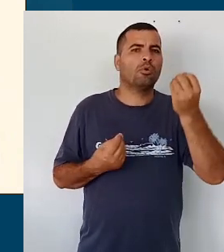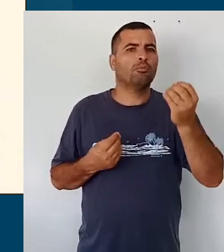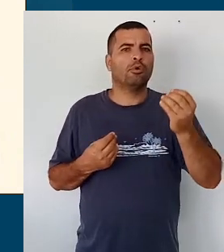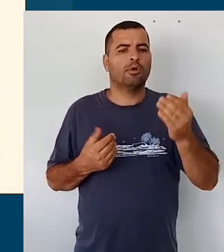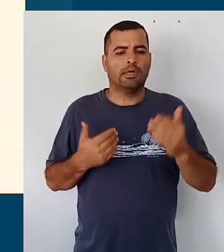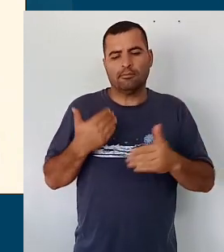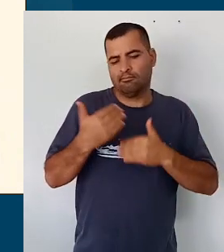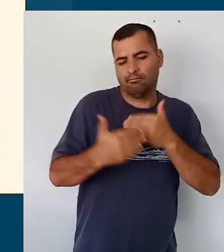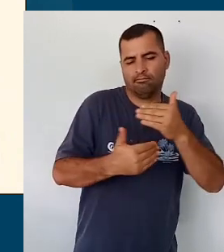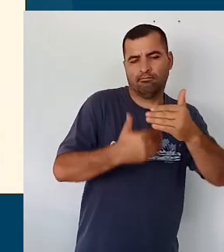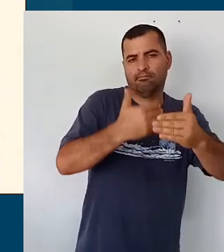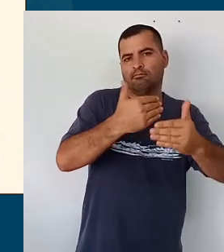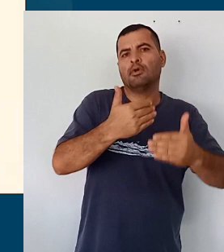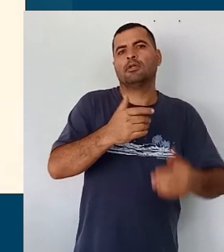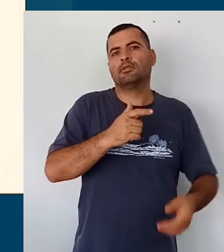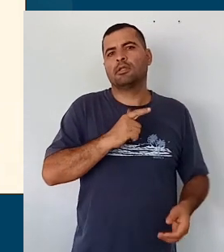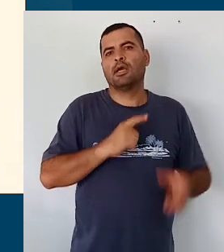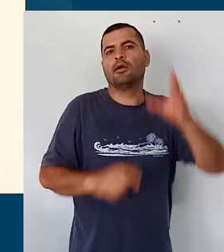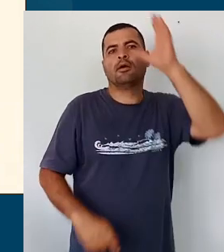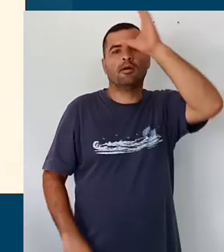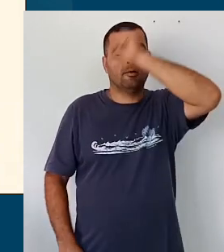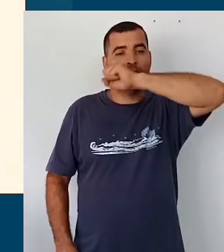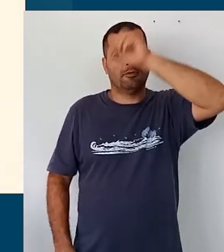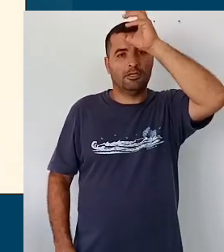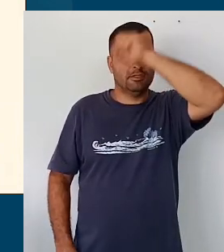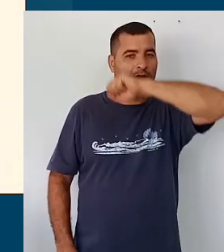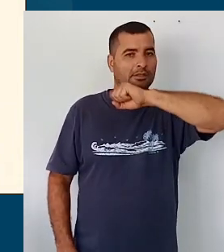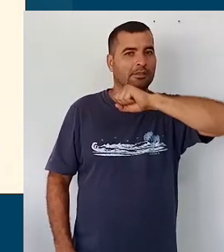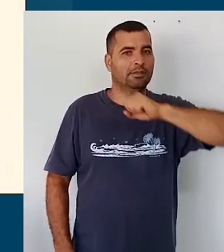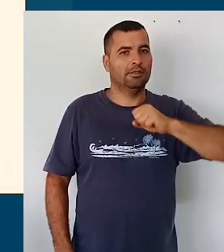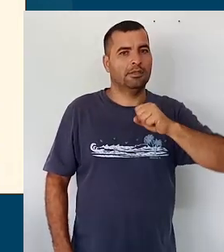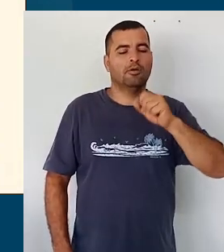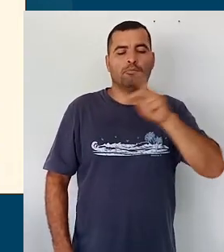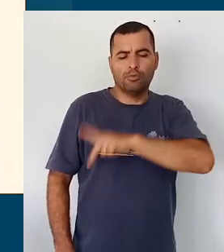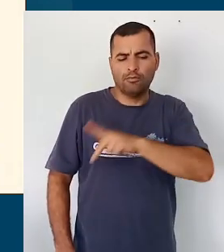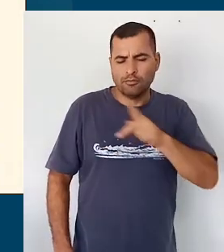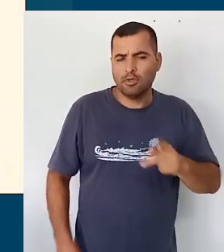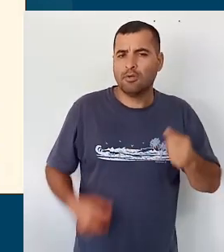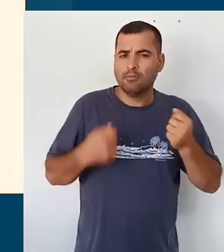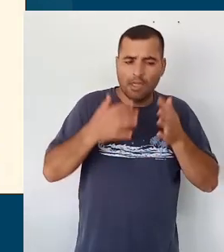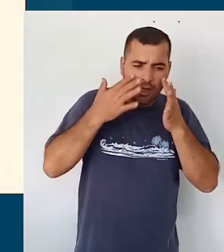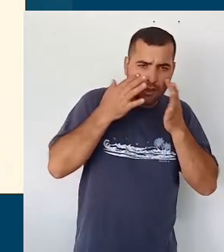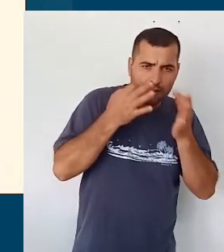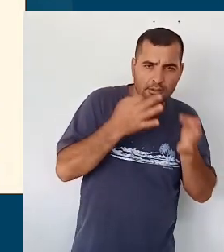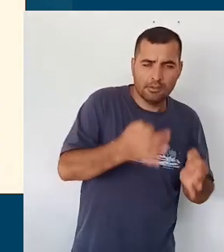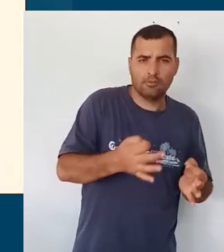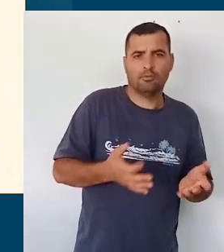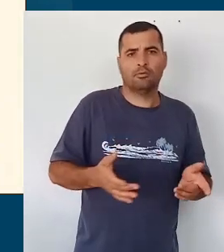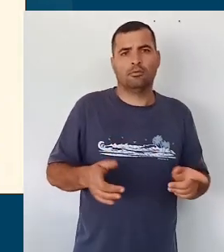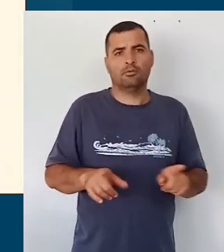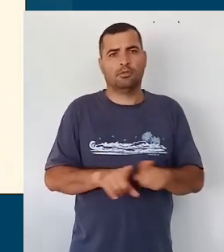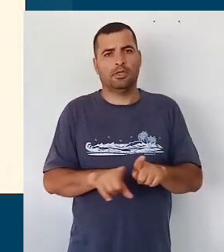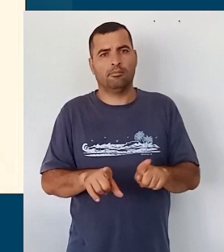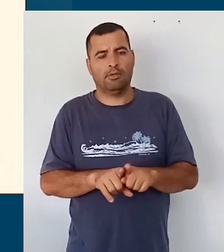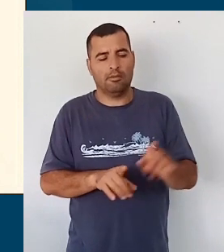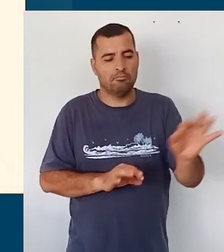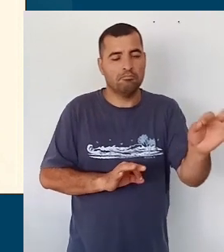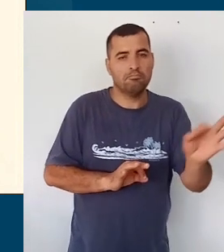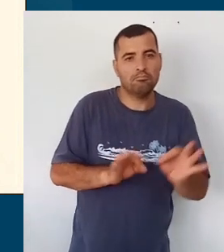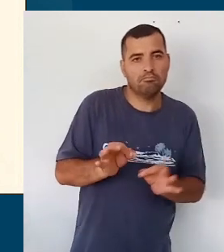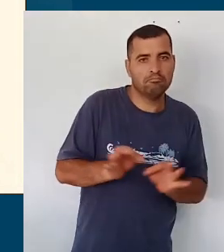aprendizagem das crianças e que precisa ser olhada pelo professor, pela professora quando se organiza os